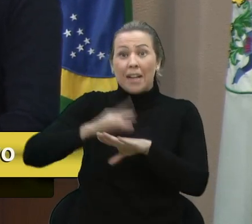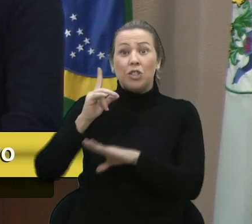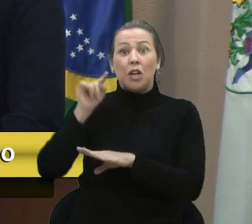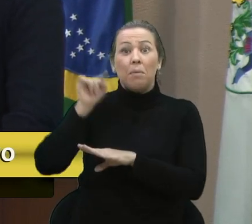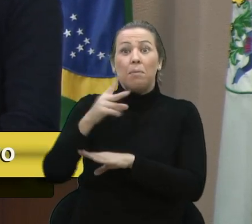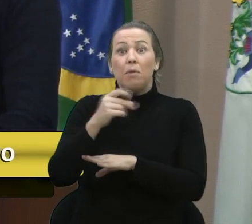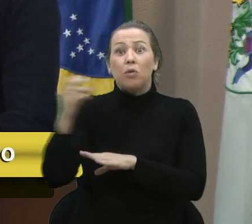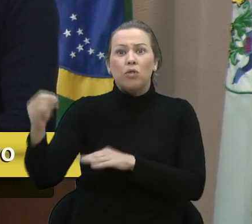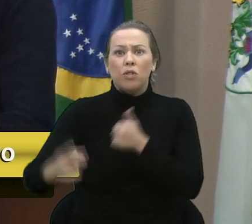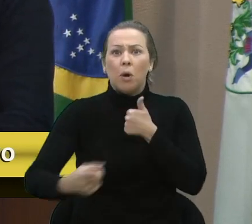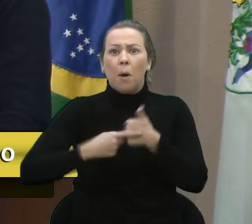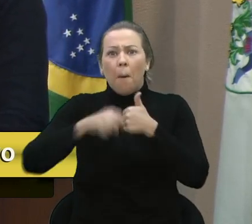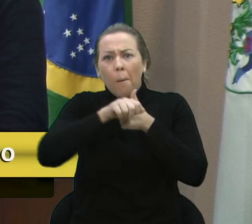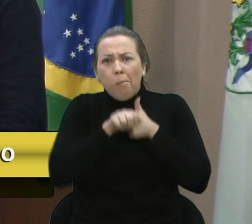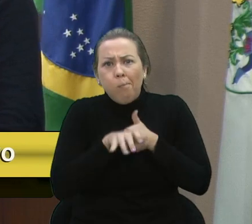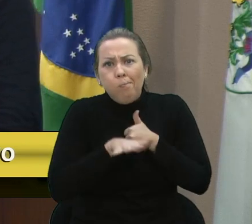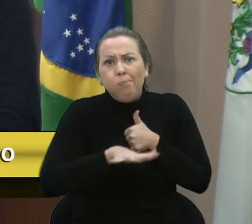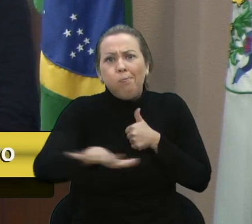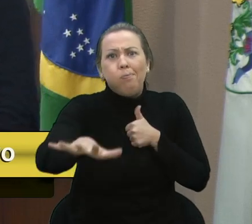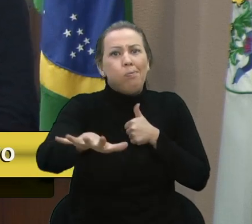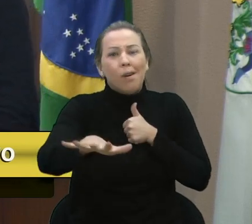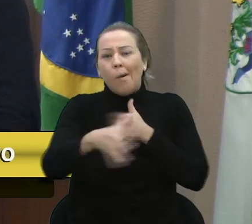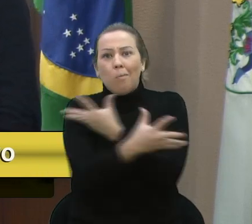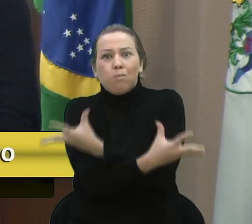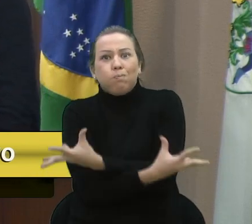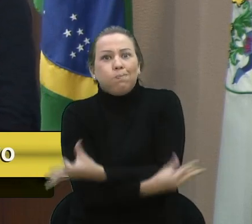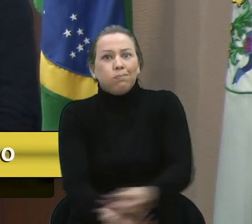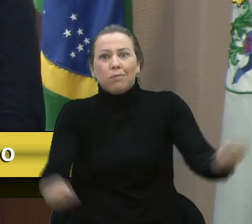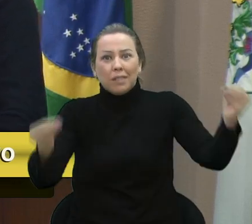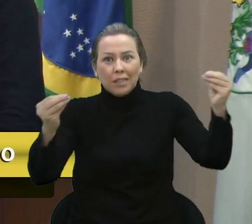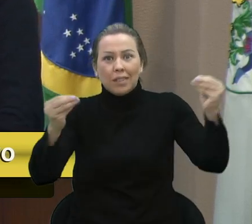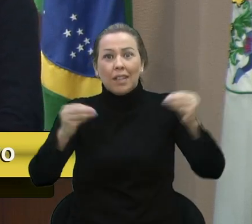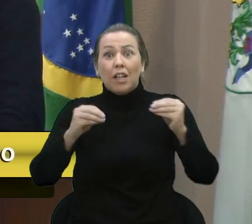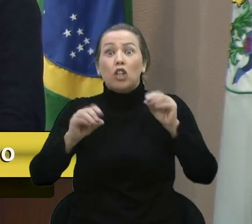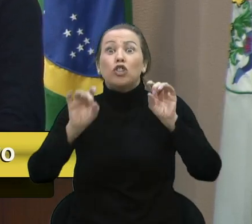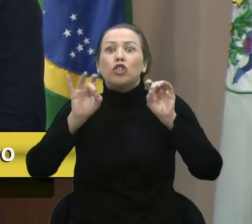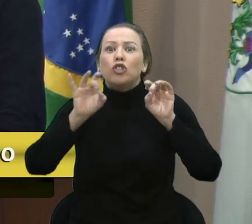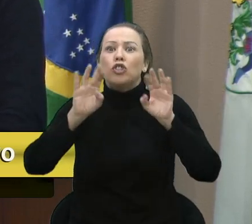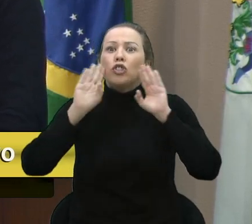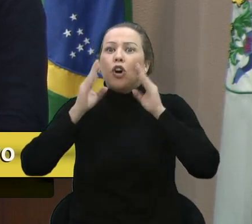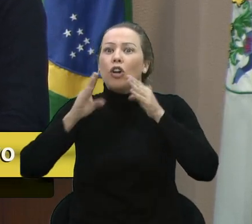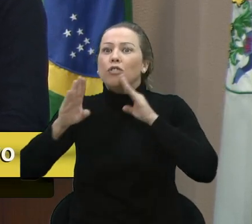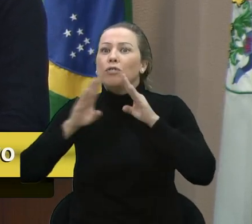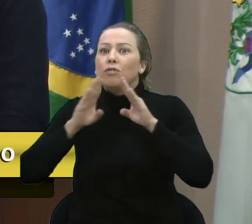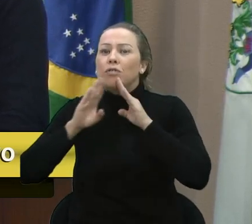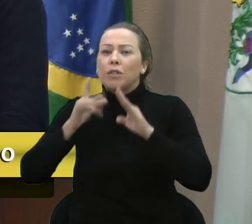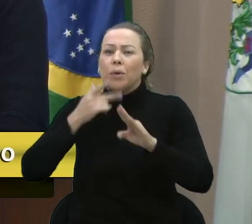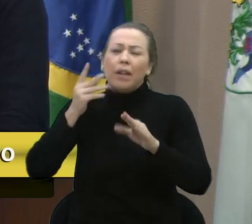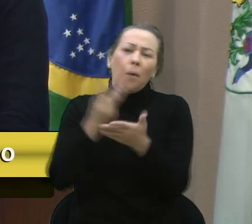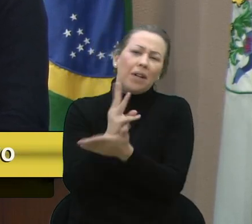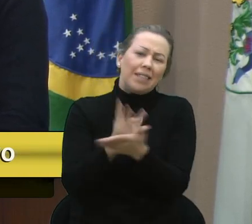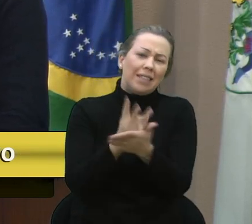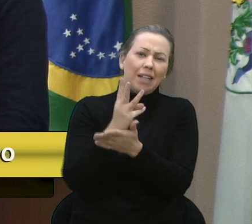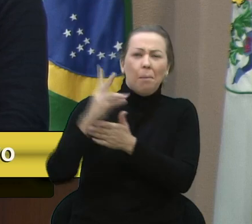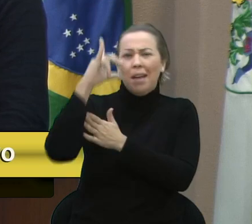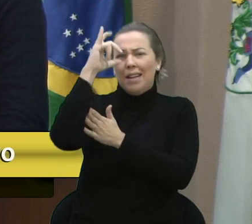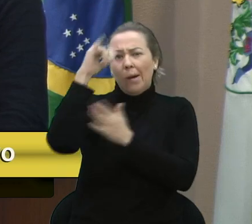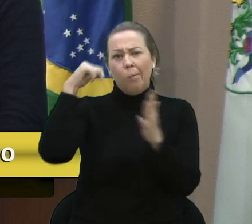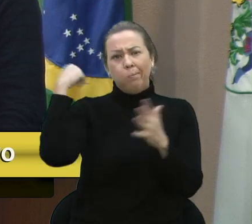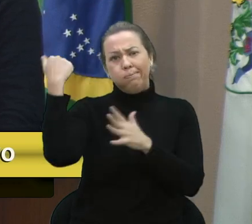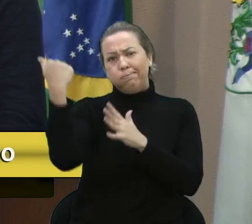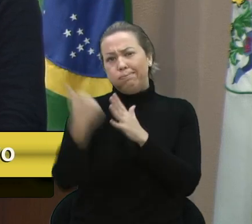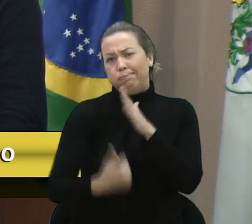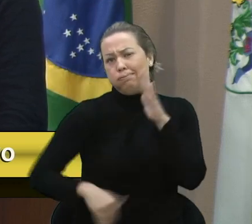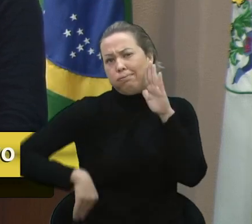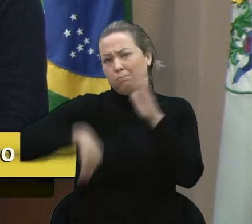compartilhamentos, vereador Xuxa, só em Facebook. Se a gente contar WhatsApp e Instagram, a gente passou aí